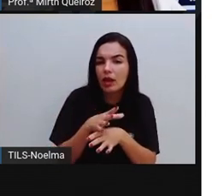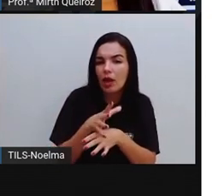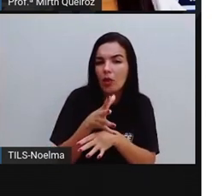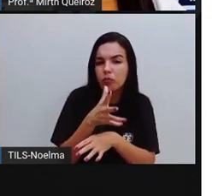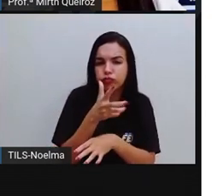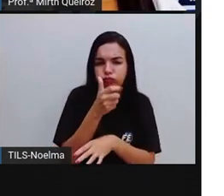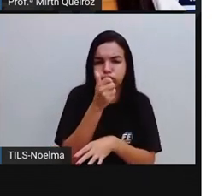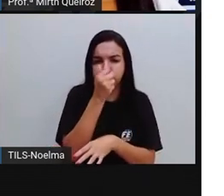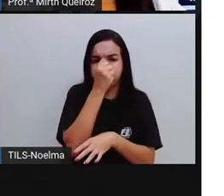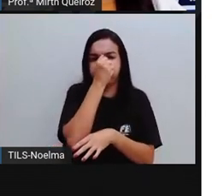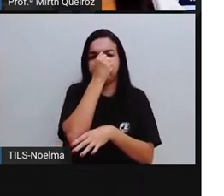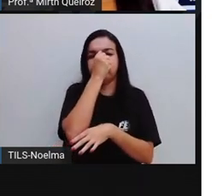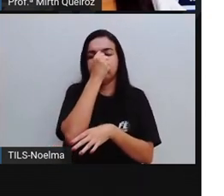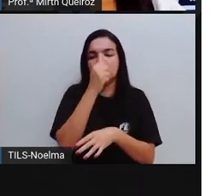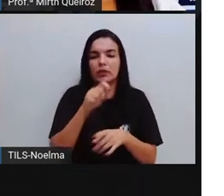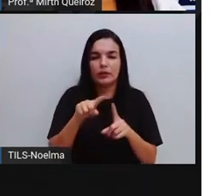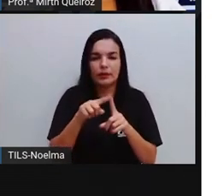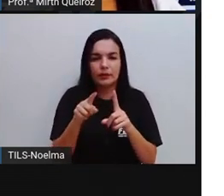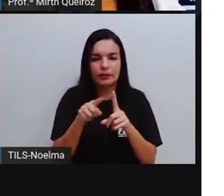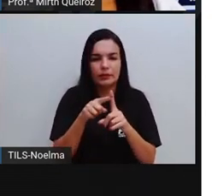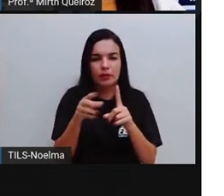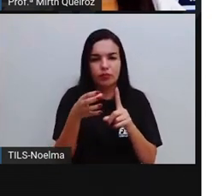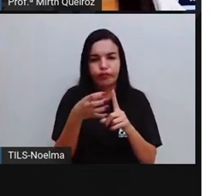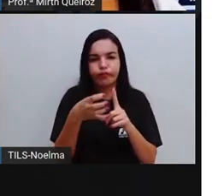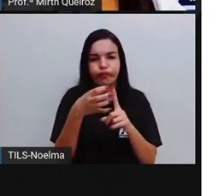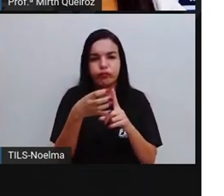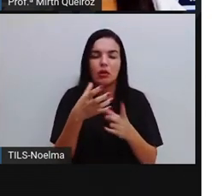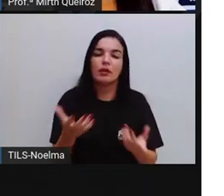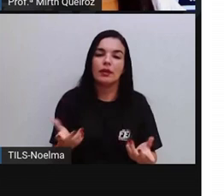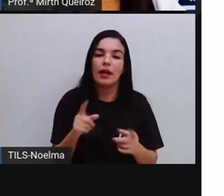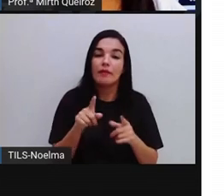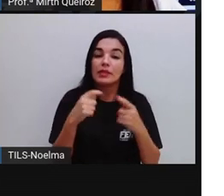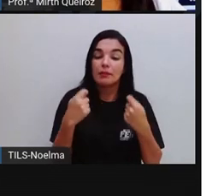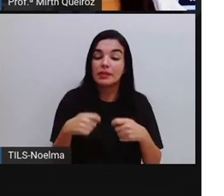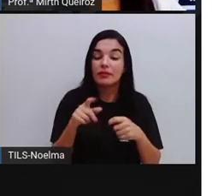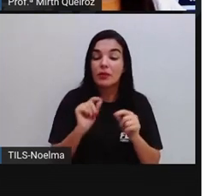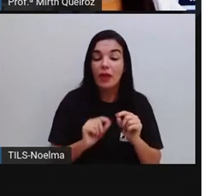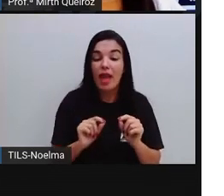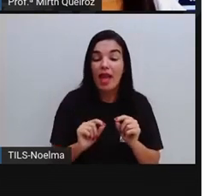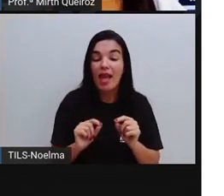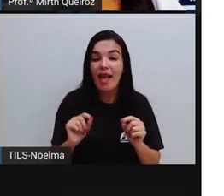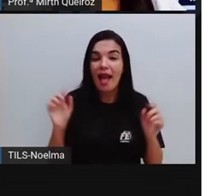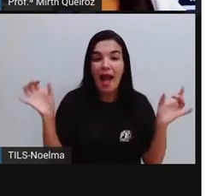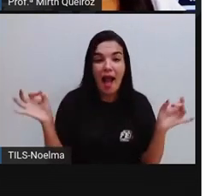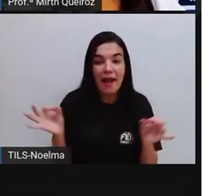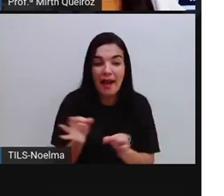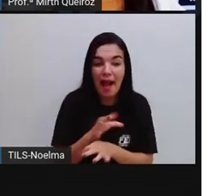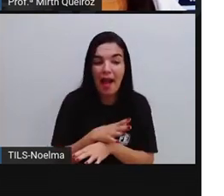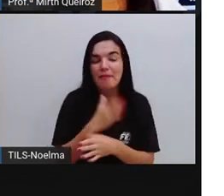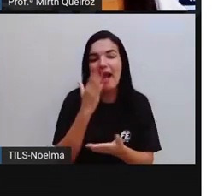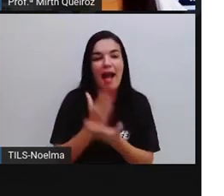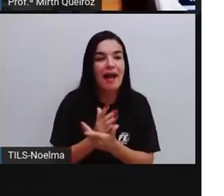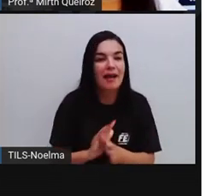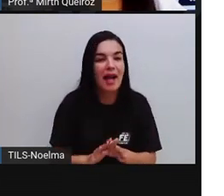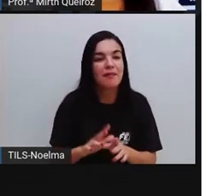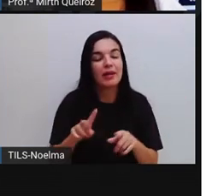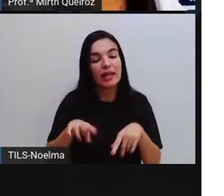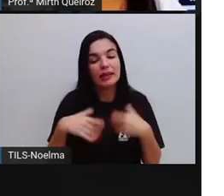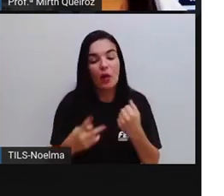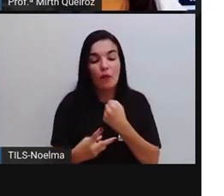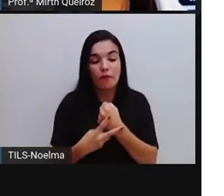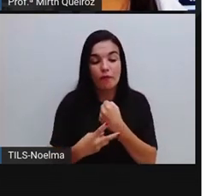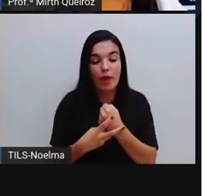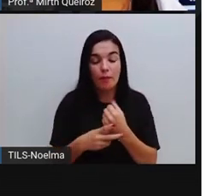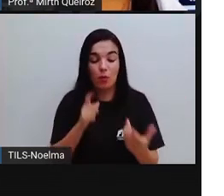sensação de barriga inchada, ó. Regule, acabe, aceite. Os verbos estão no imperativo, né,